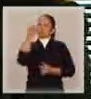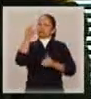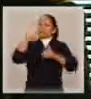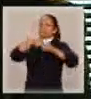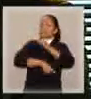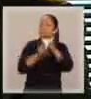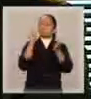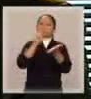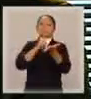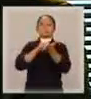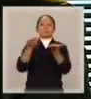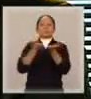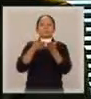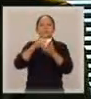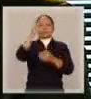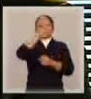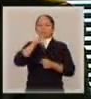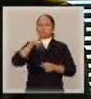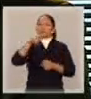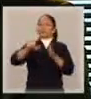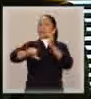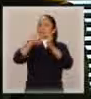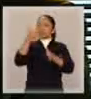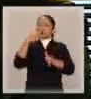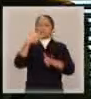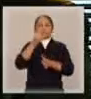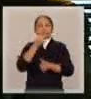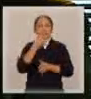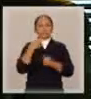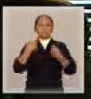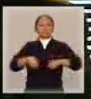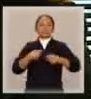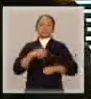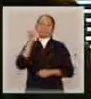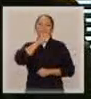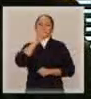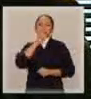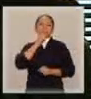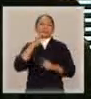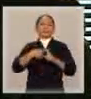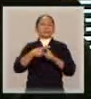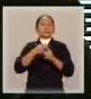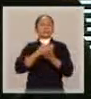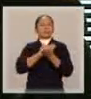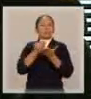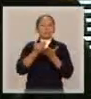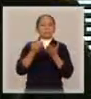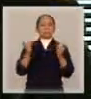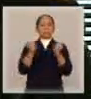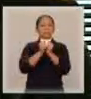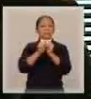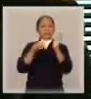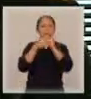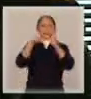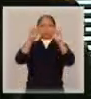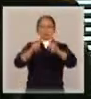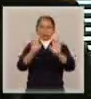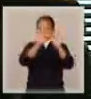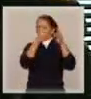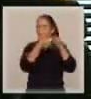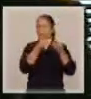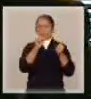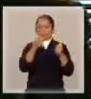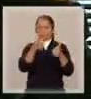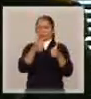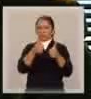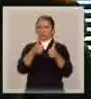necessitou se aprofundar tanto no país, entendo eu. Porque é exatamente isso, ela passa a ter, junto com a questão do direito de família, todas elas